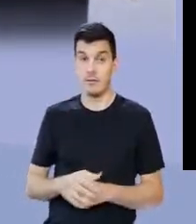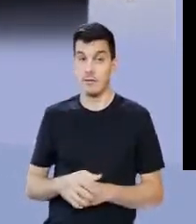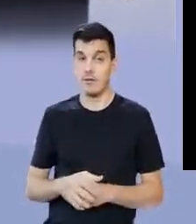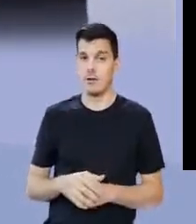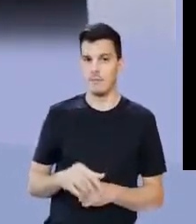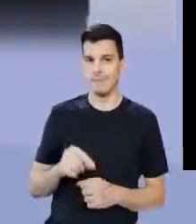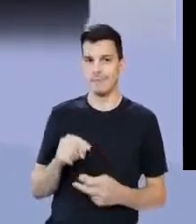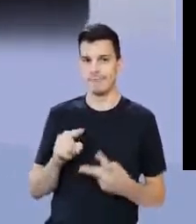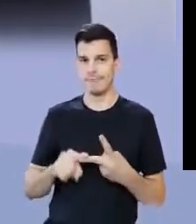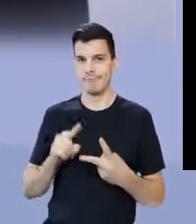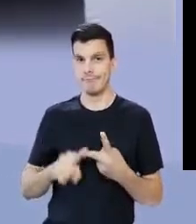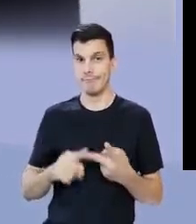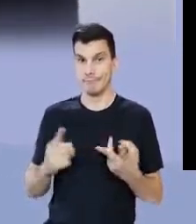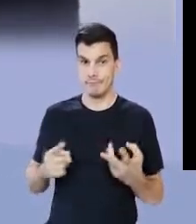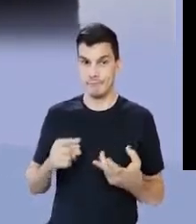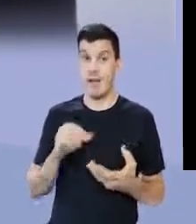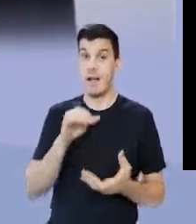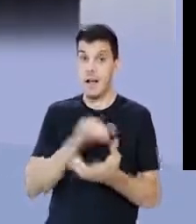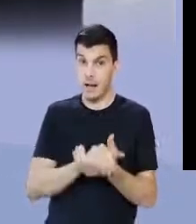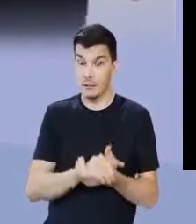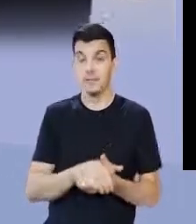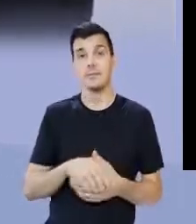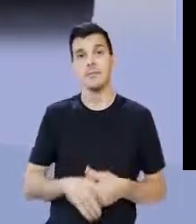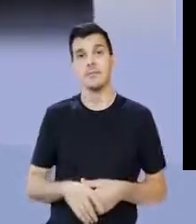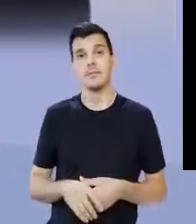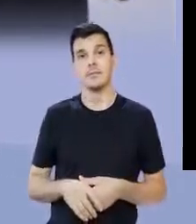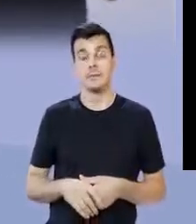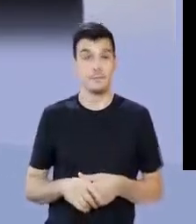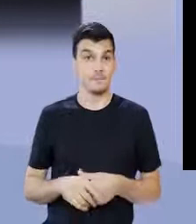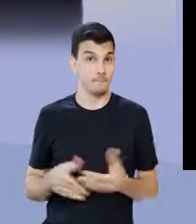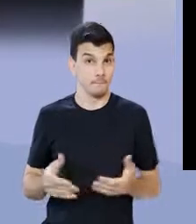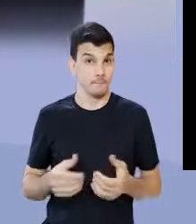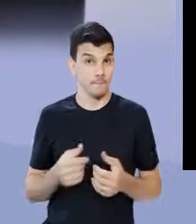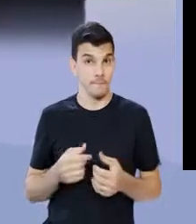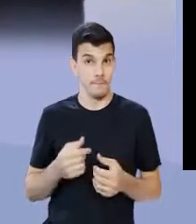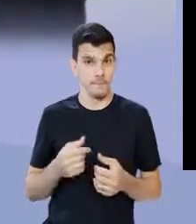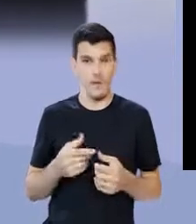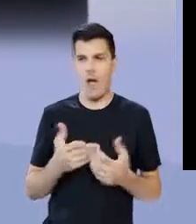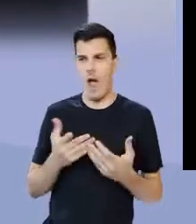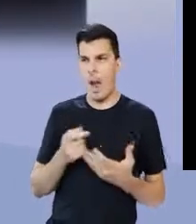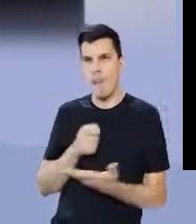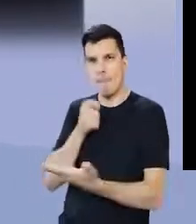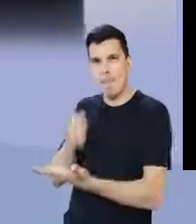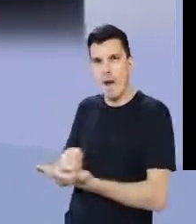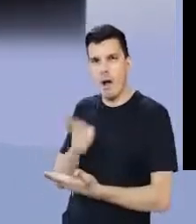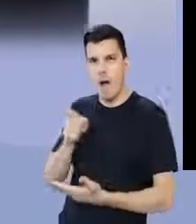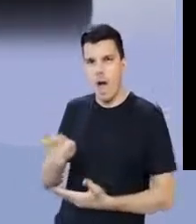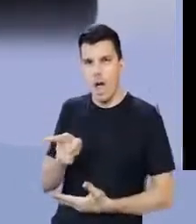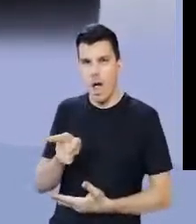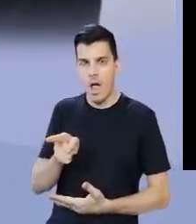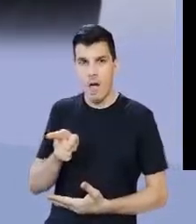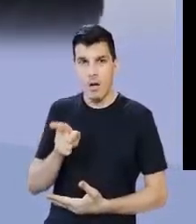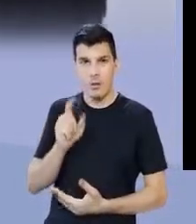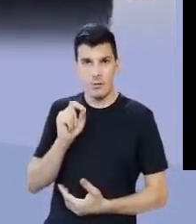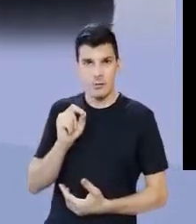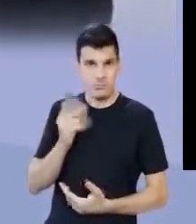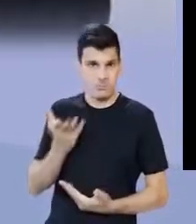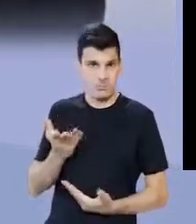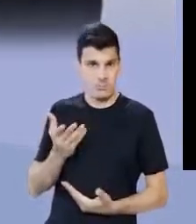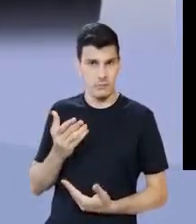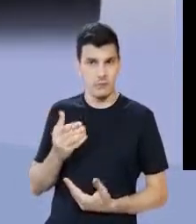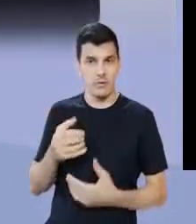afora, Marcontono se casa com Cleóporta, fica com Cleóporta, passa a não dar mais imposto para,